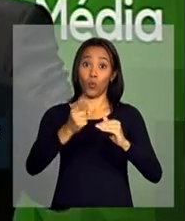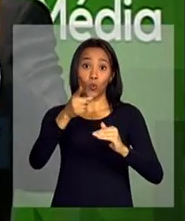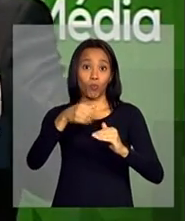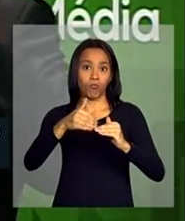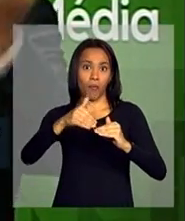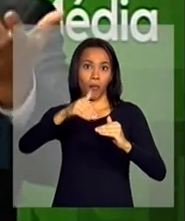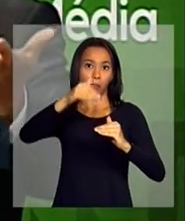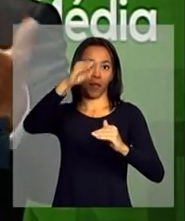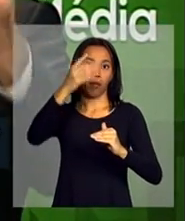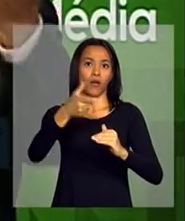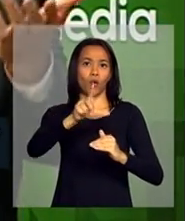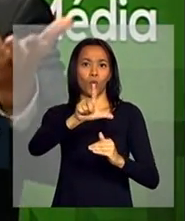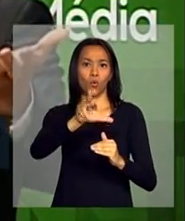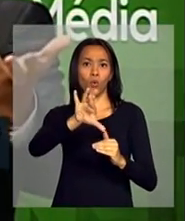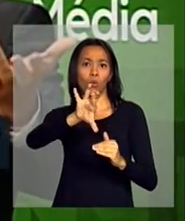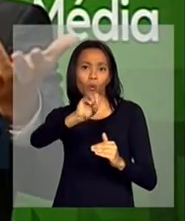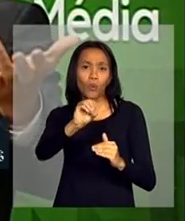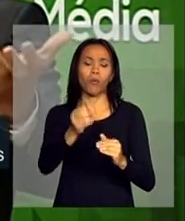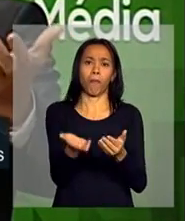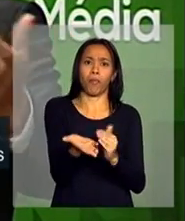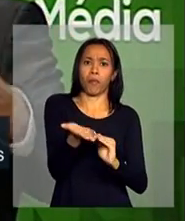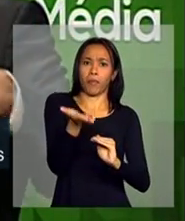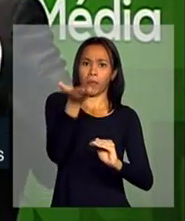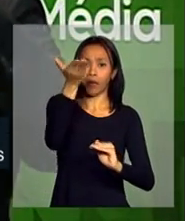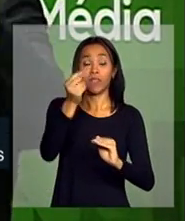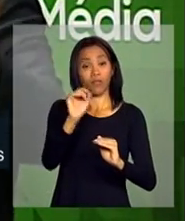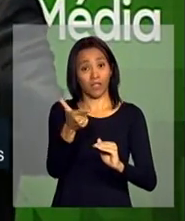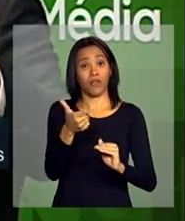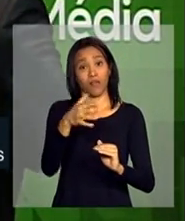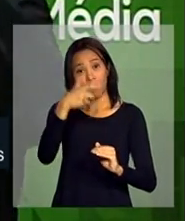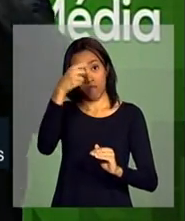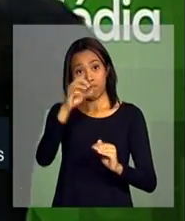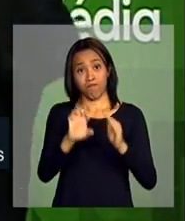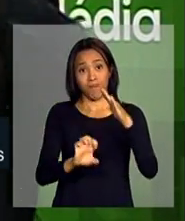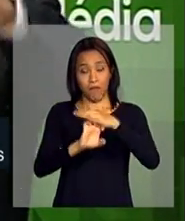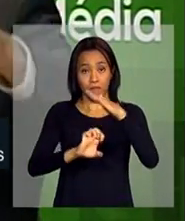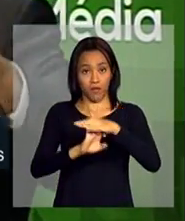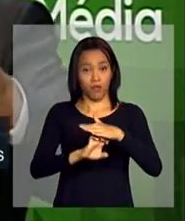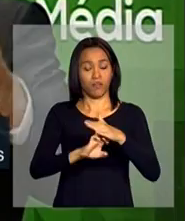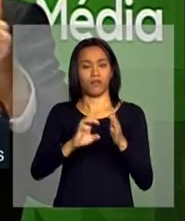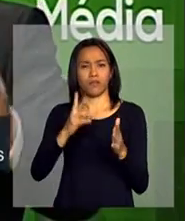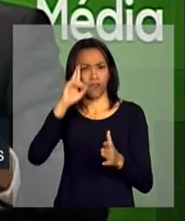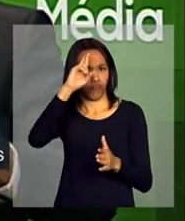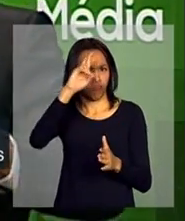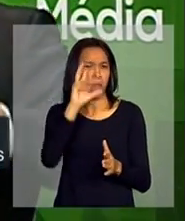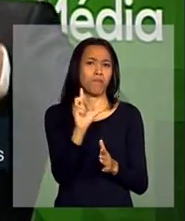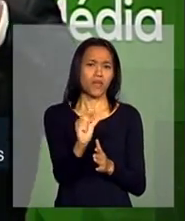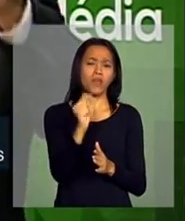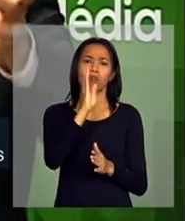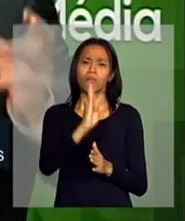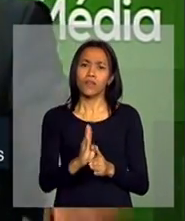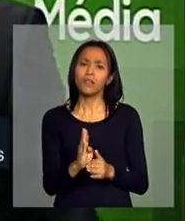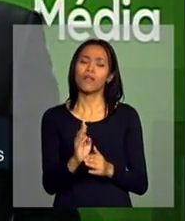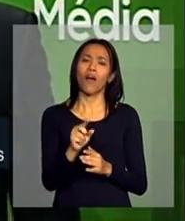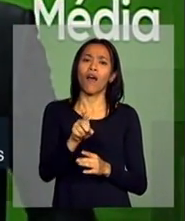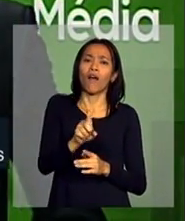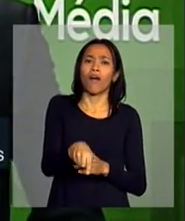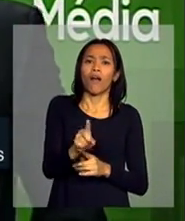Então, no certo sentido, ser pequeno empreendedor no Brasil, que o grande problema é a volatilidade, se tornou